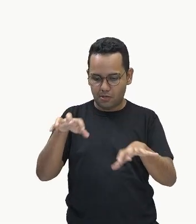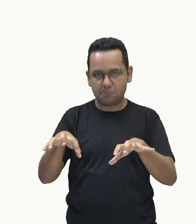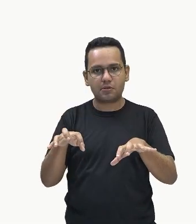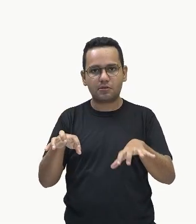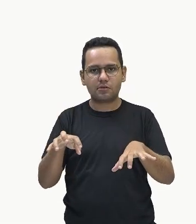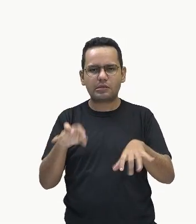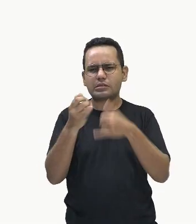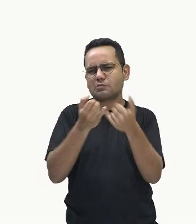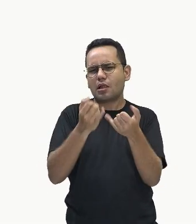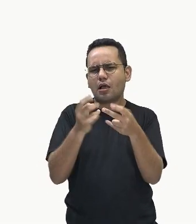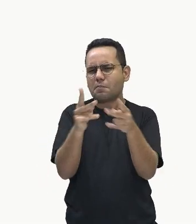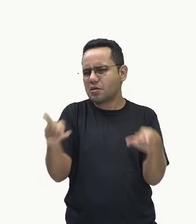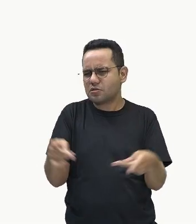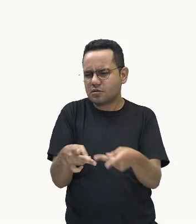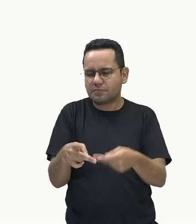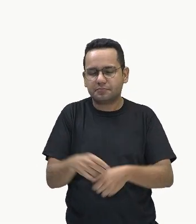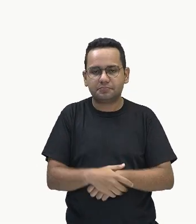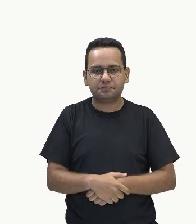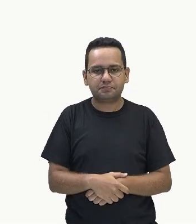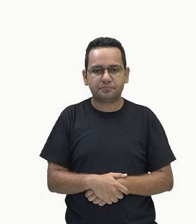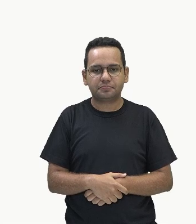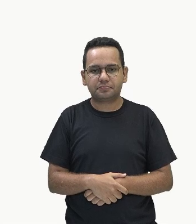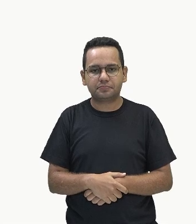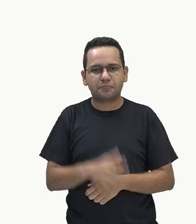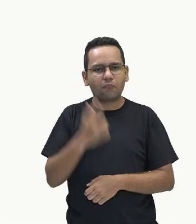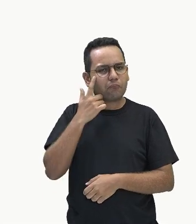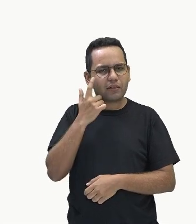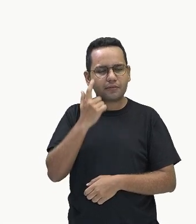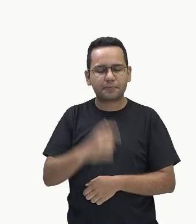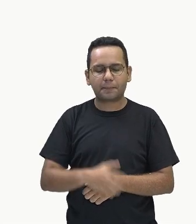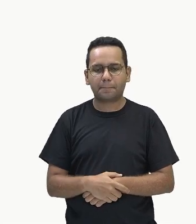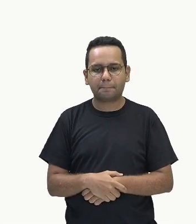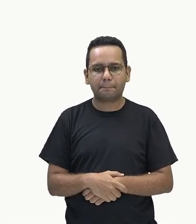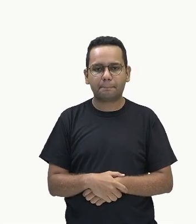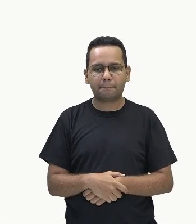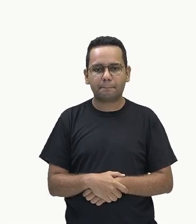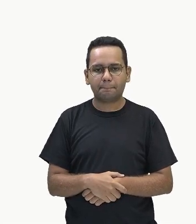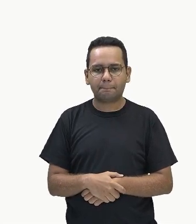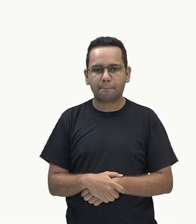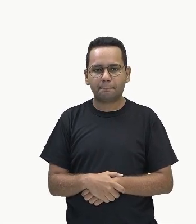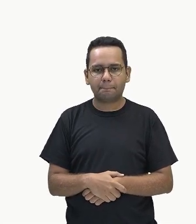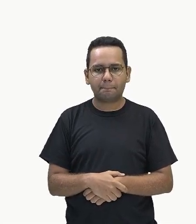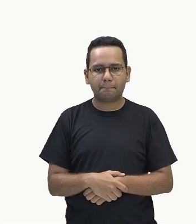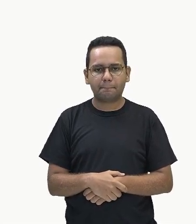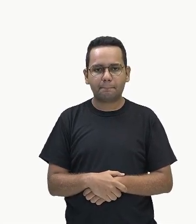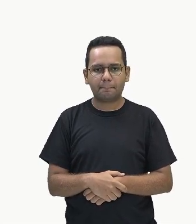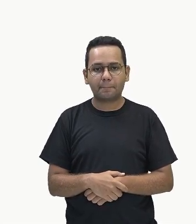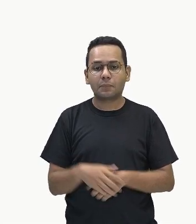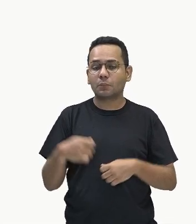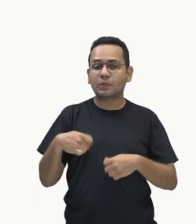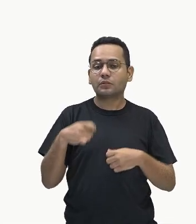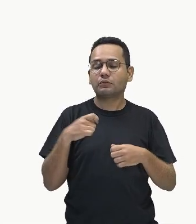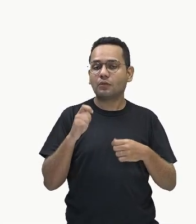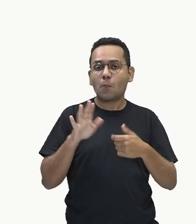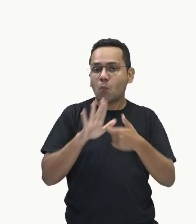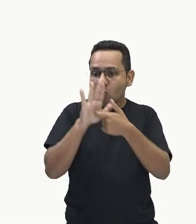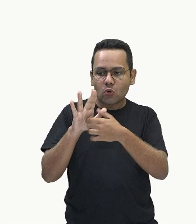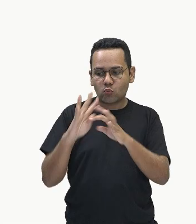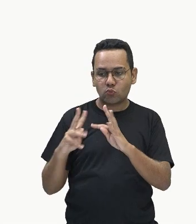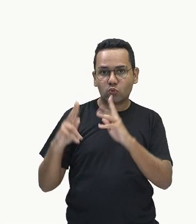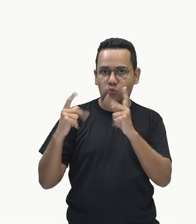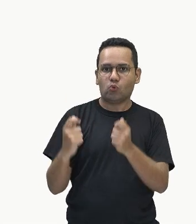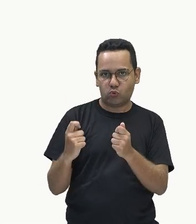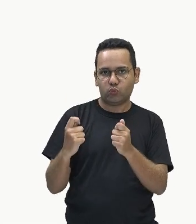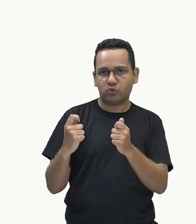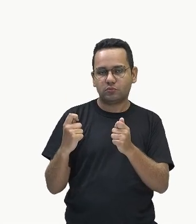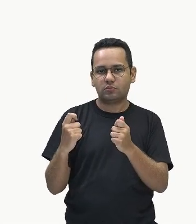Então, por exemplo, a gente sabe que ele vai sempre representar um todo, tá? Esse